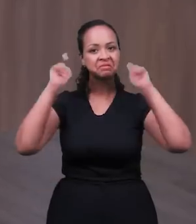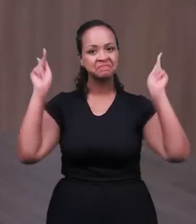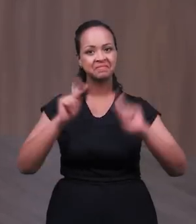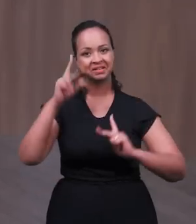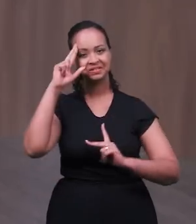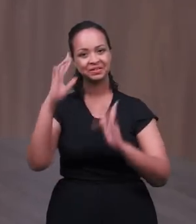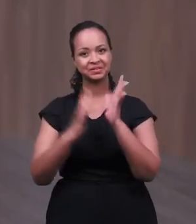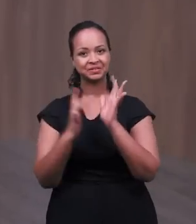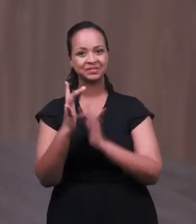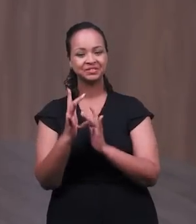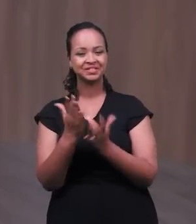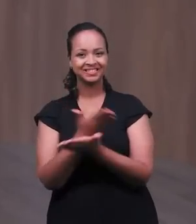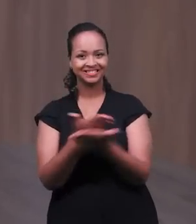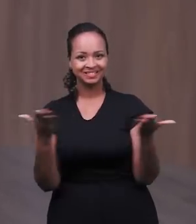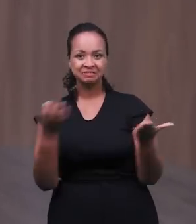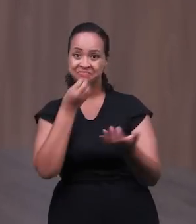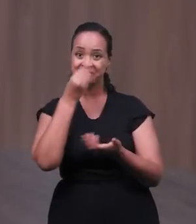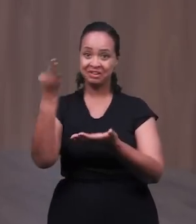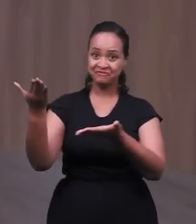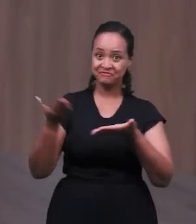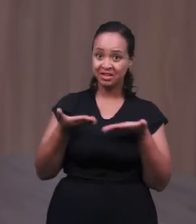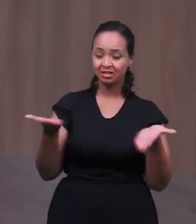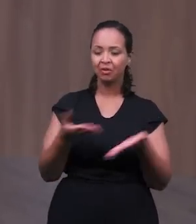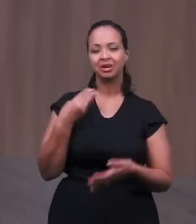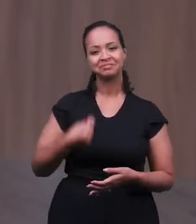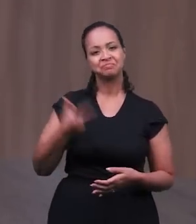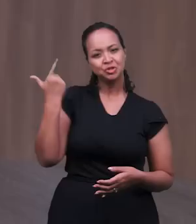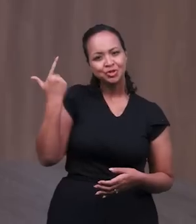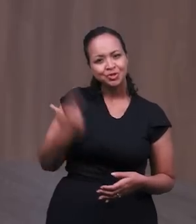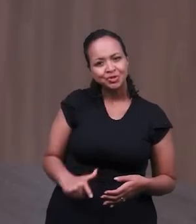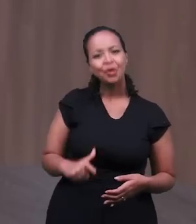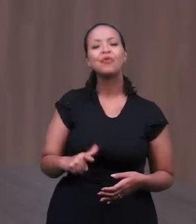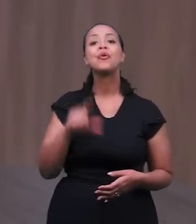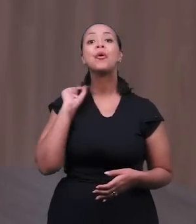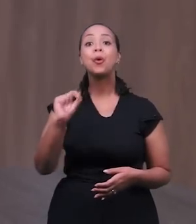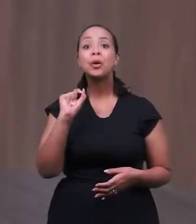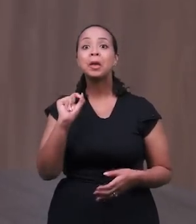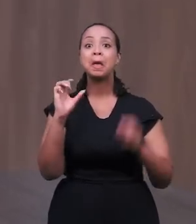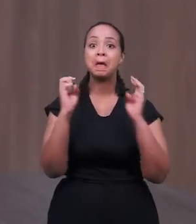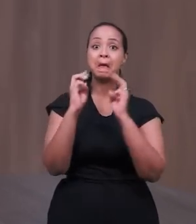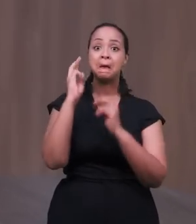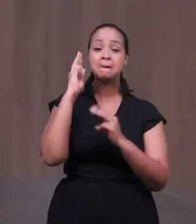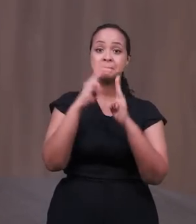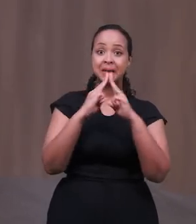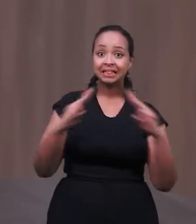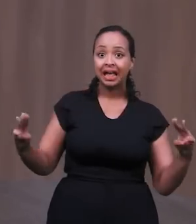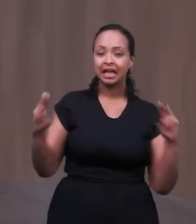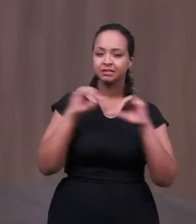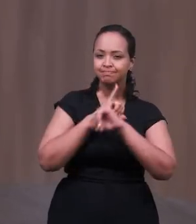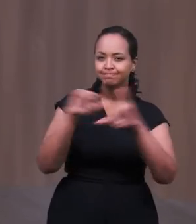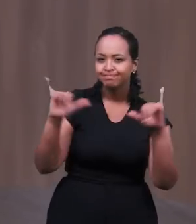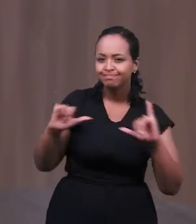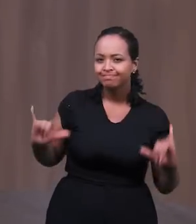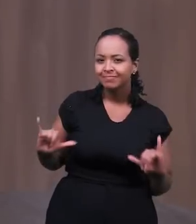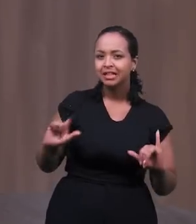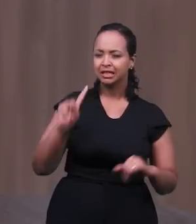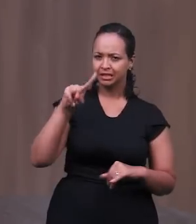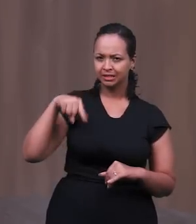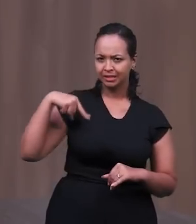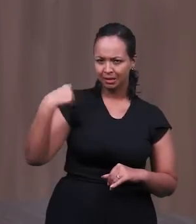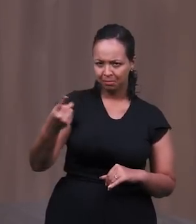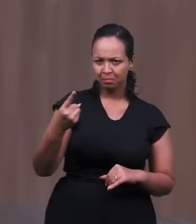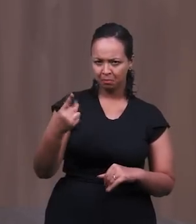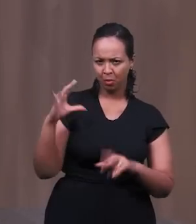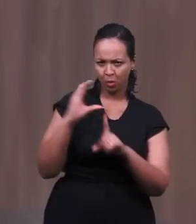A paz do Senhor Jesus, seja bem-vindo, estamos entrando no ar para mais uma edição do Manai News. Todas as segundas, logo após o